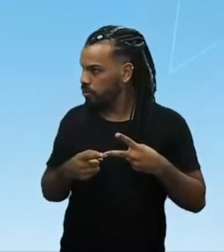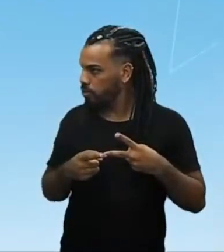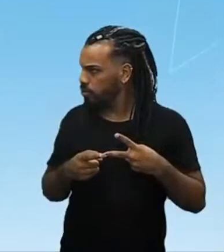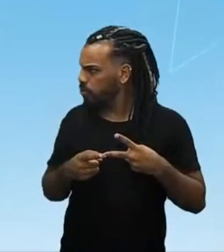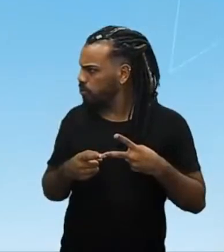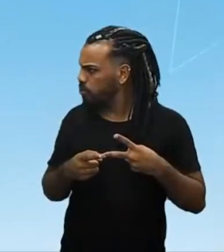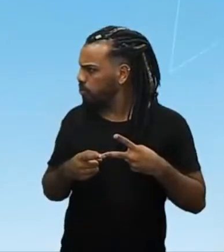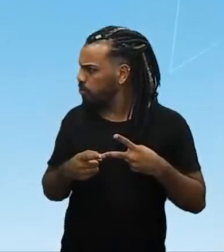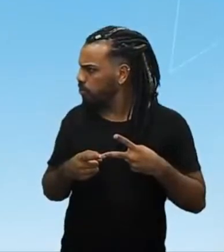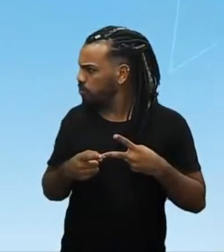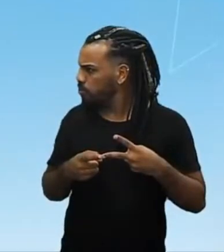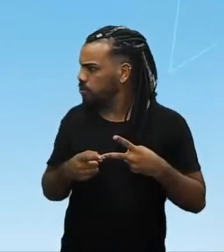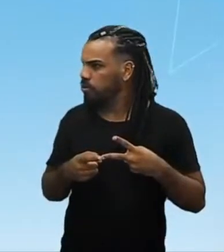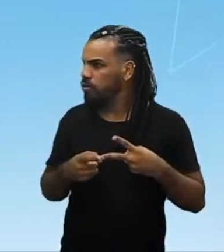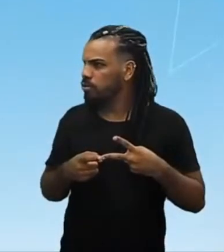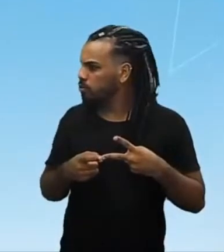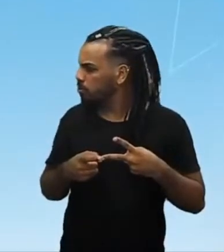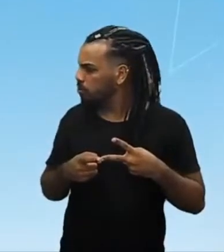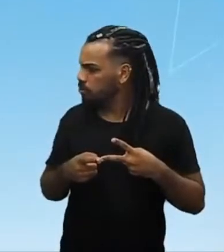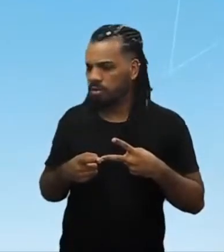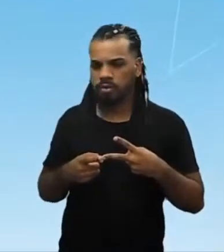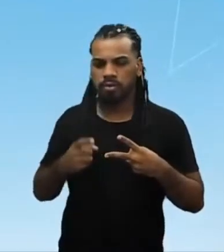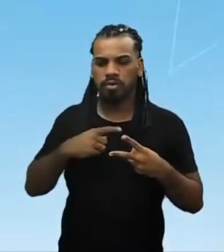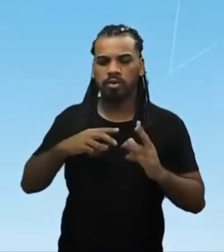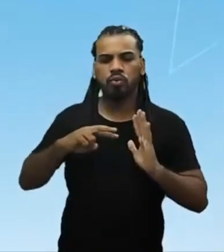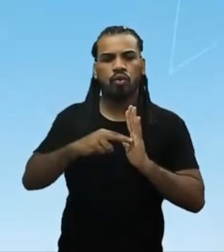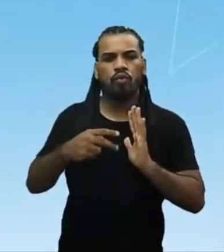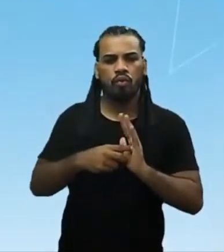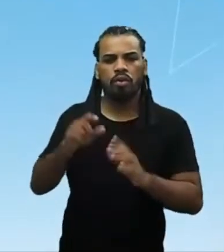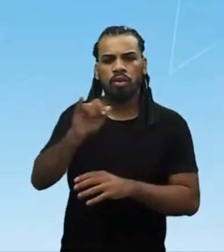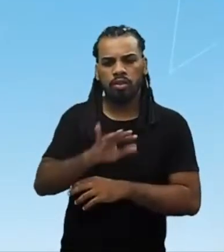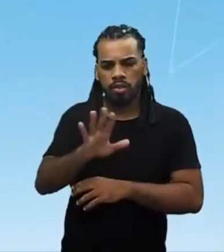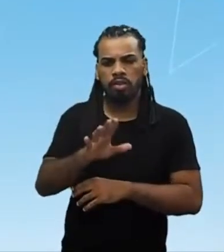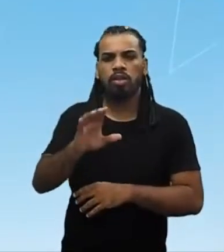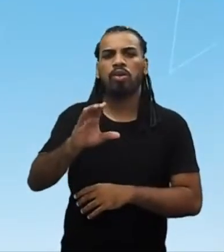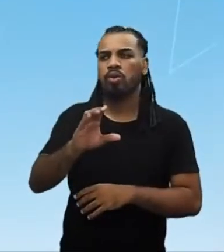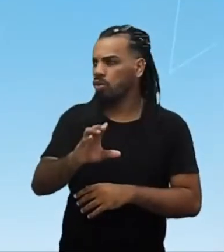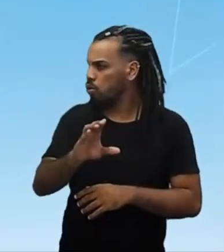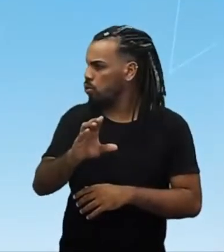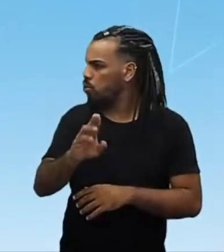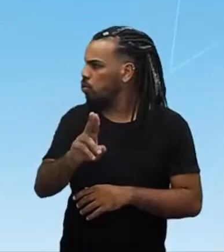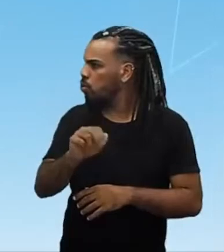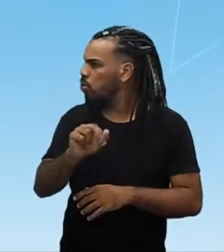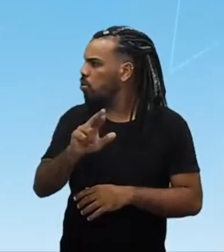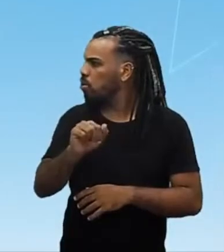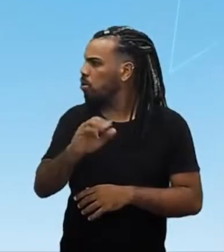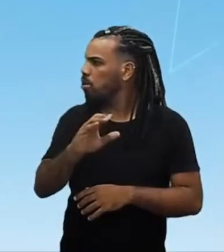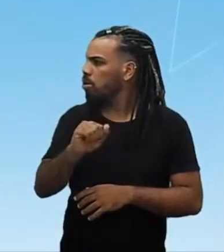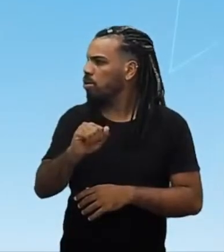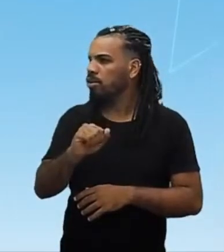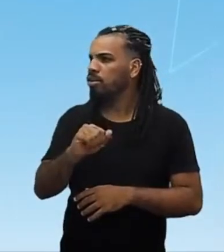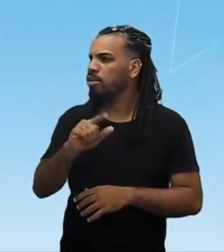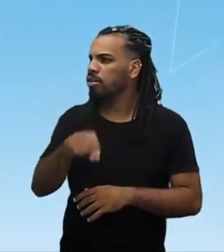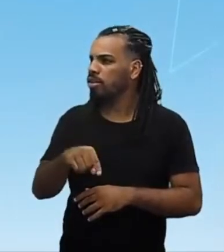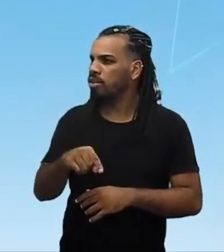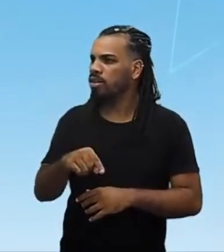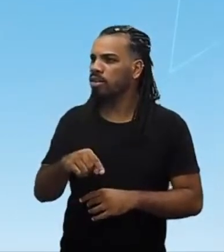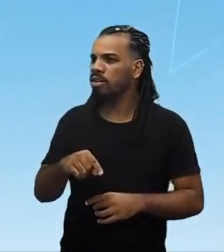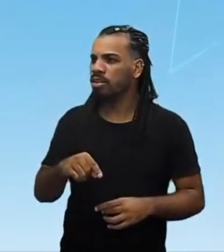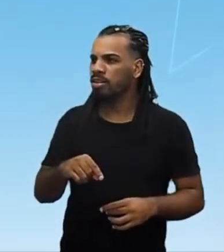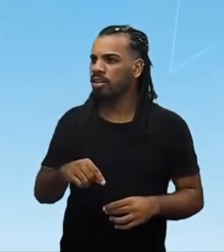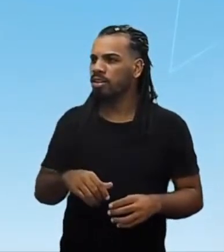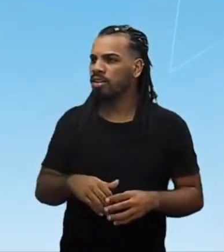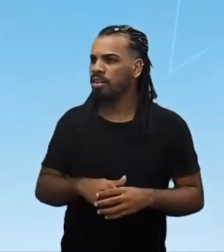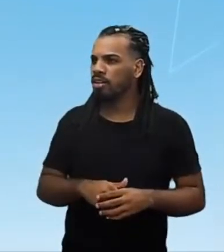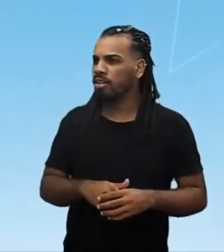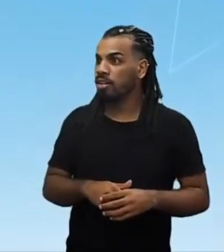significa, o que foram essas figuras. Como eu falei para você, o Curaca é um líder de um Ailu, de uma comunidade.